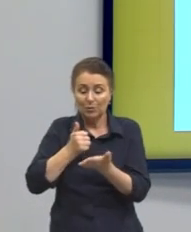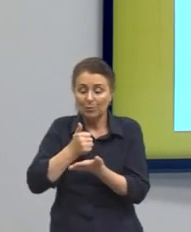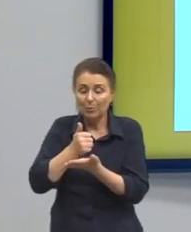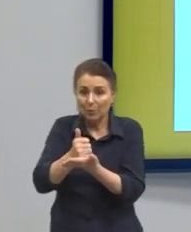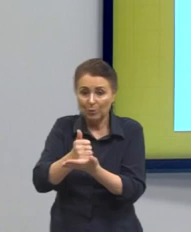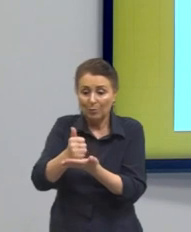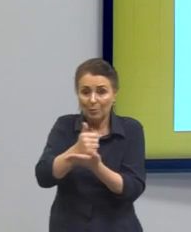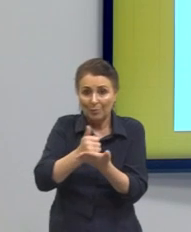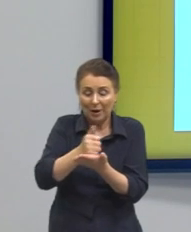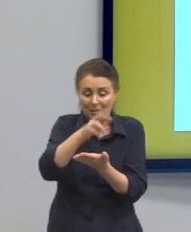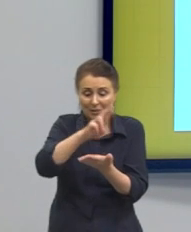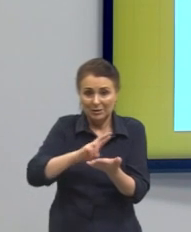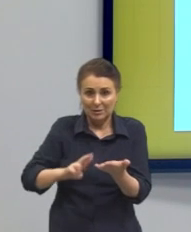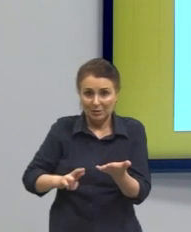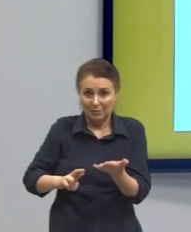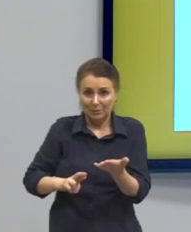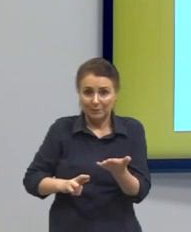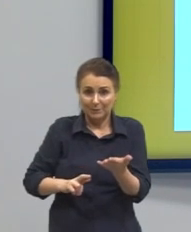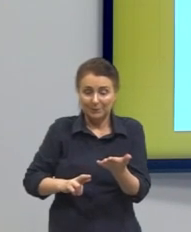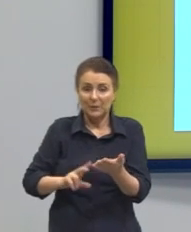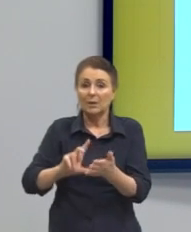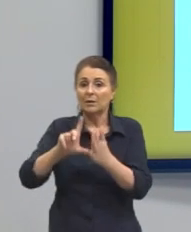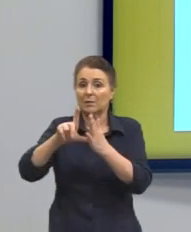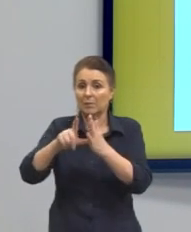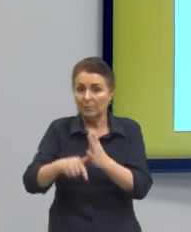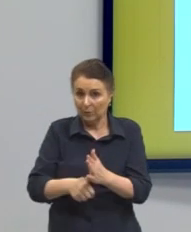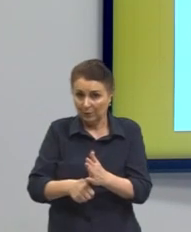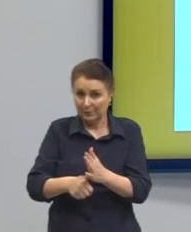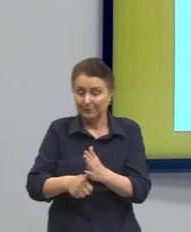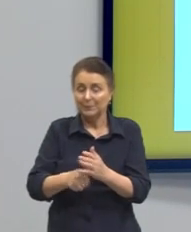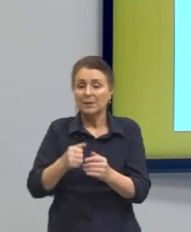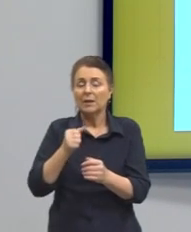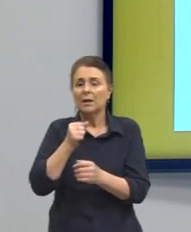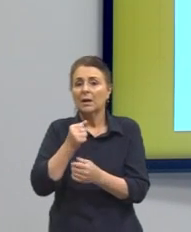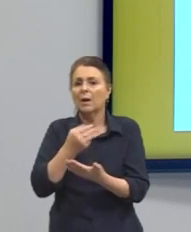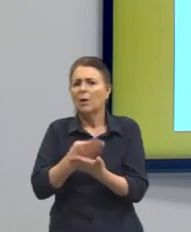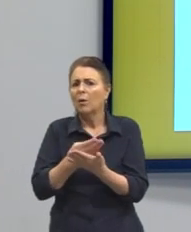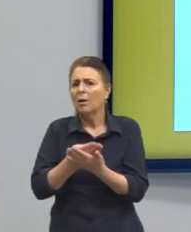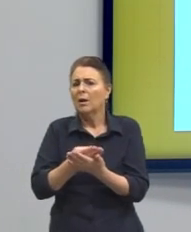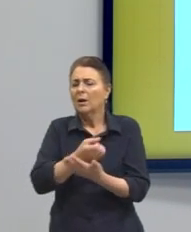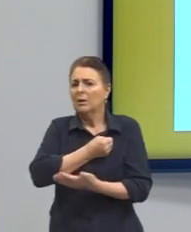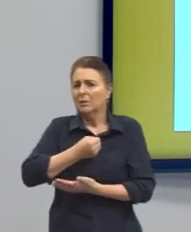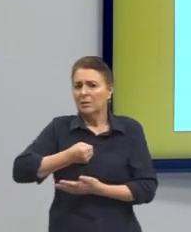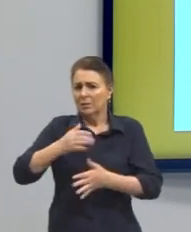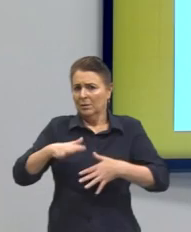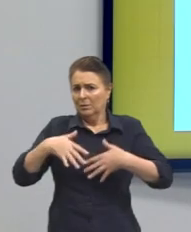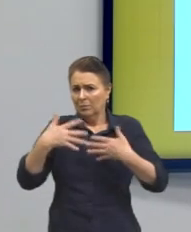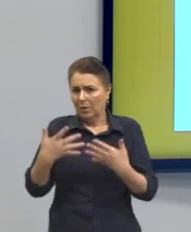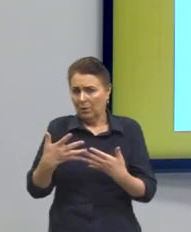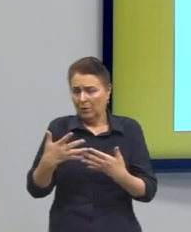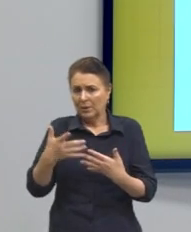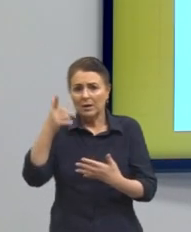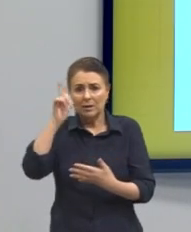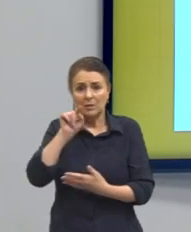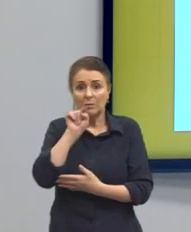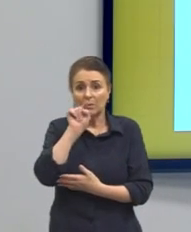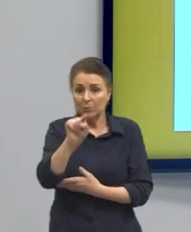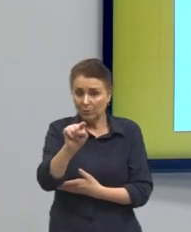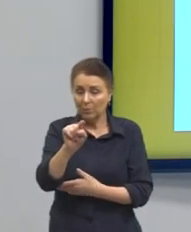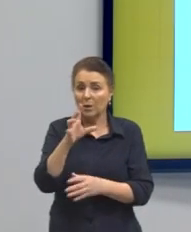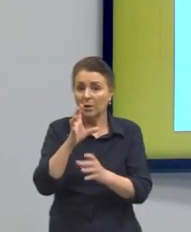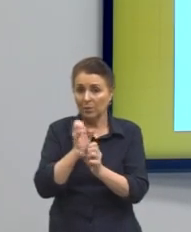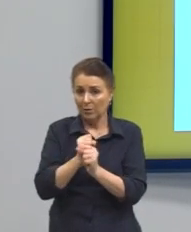claro, que a gente vem aqui, então, depois de te contar quais foram essas aulas que garantiram a tua nota mil na redação,